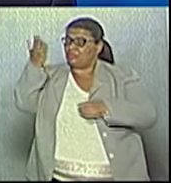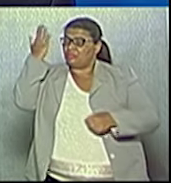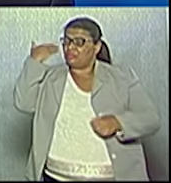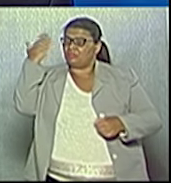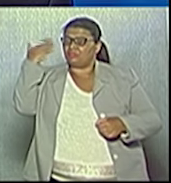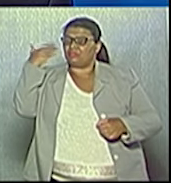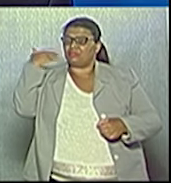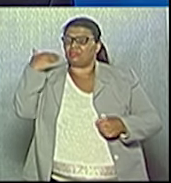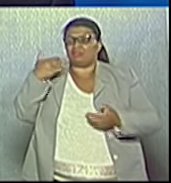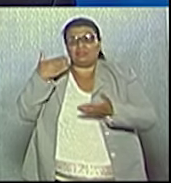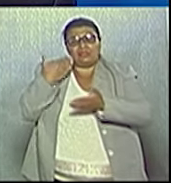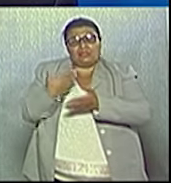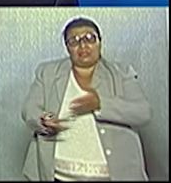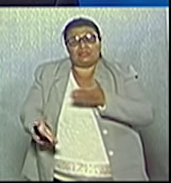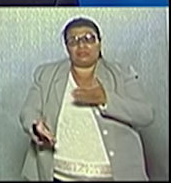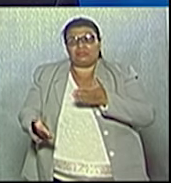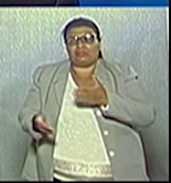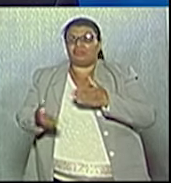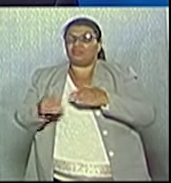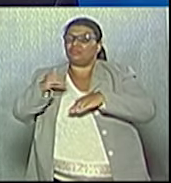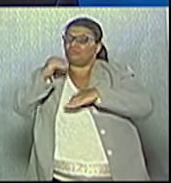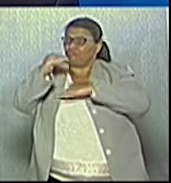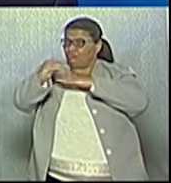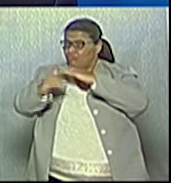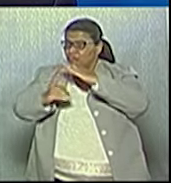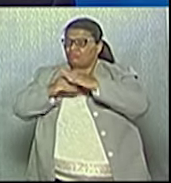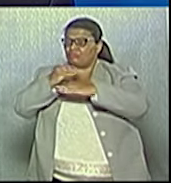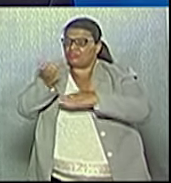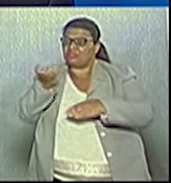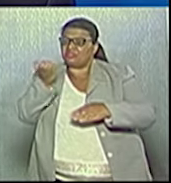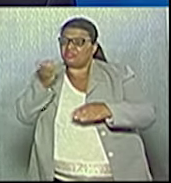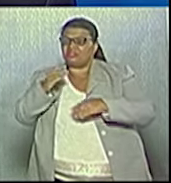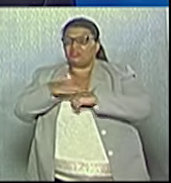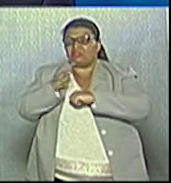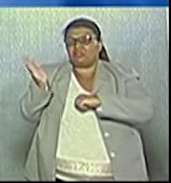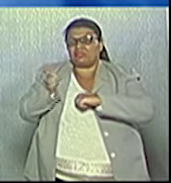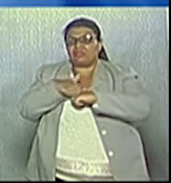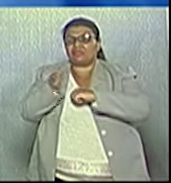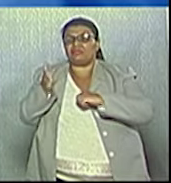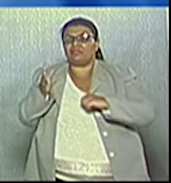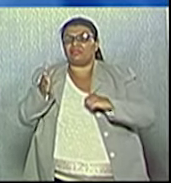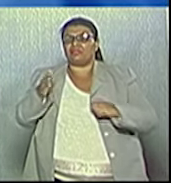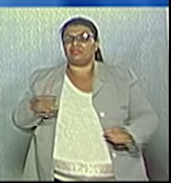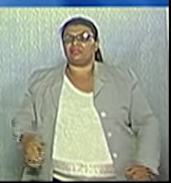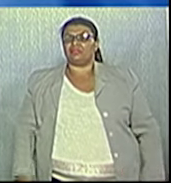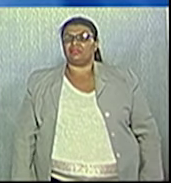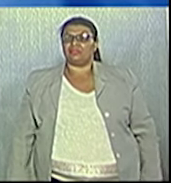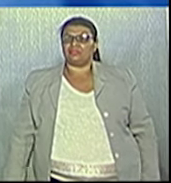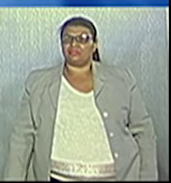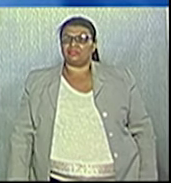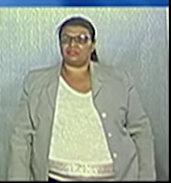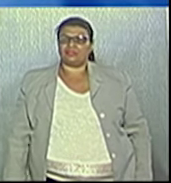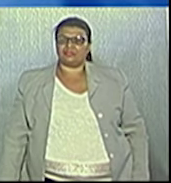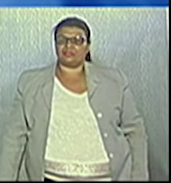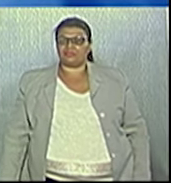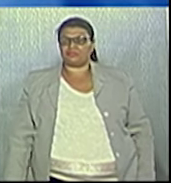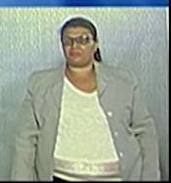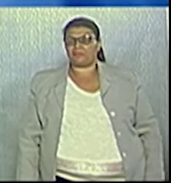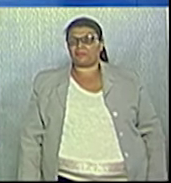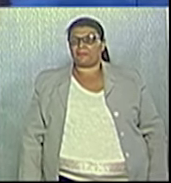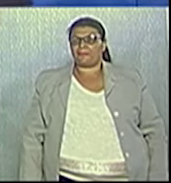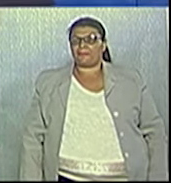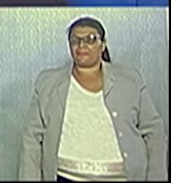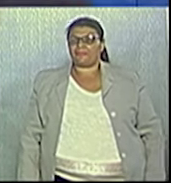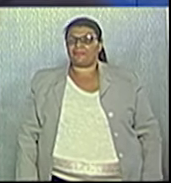Para que a gente não perca os avanços e eu quero avançar ainda mais. Um minuto para a réplica do candidato Pedro